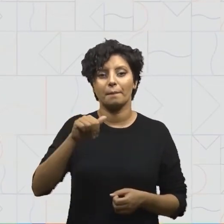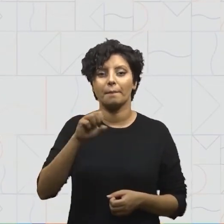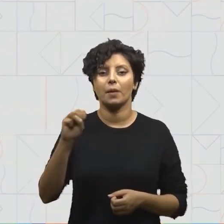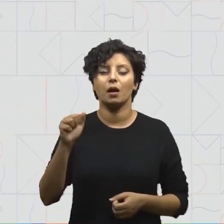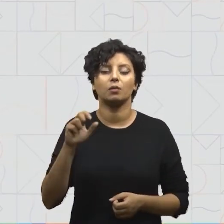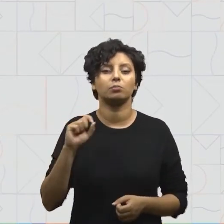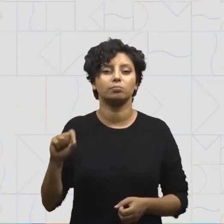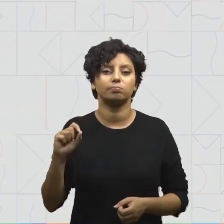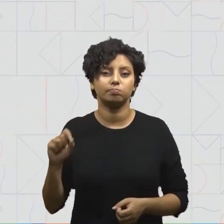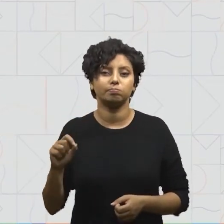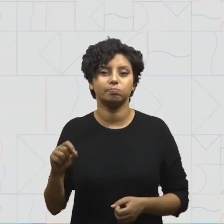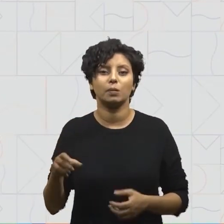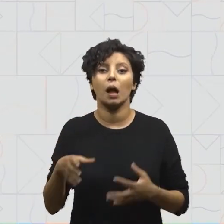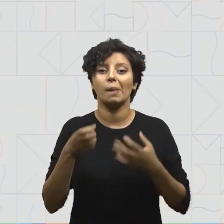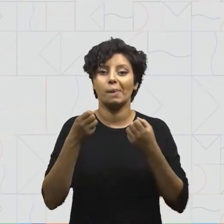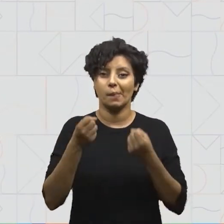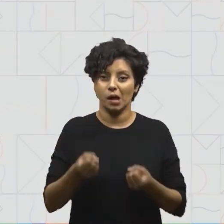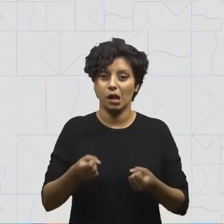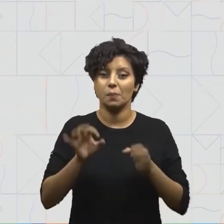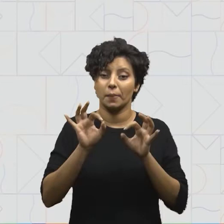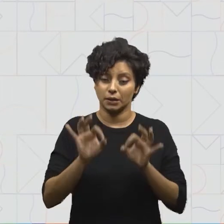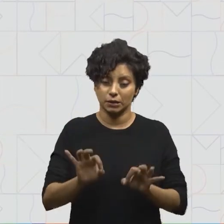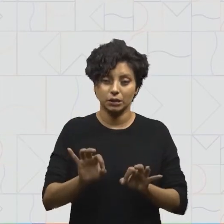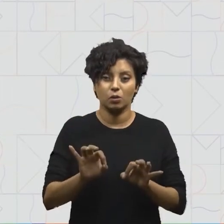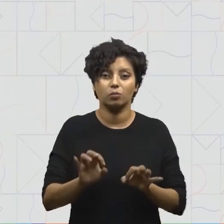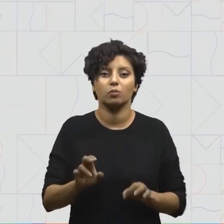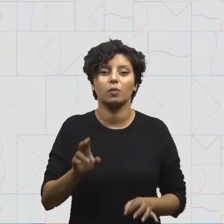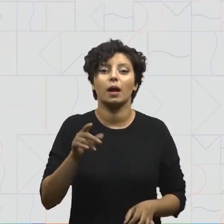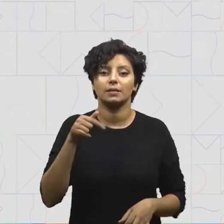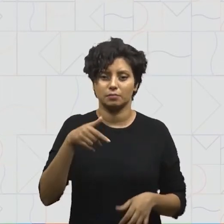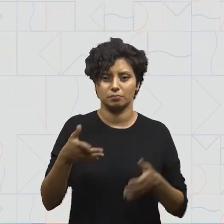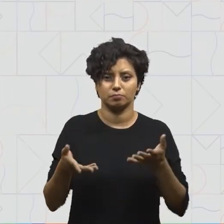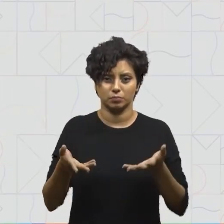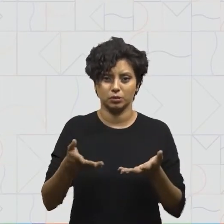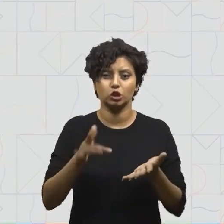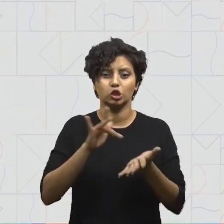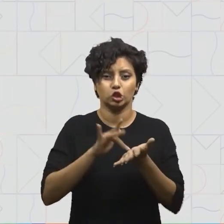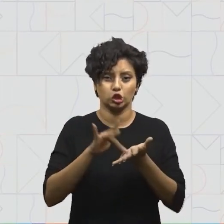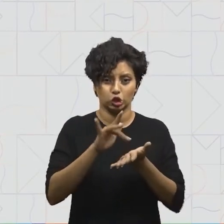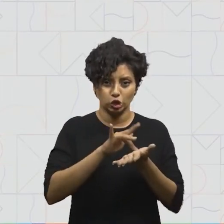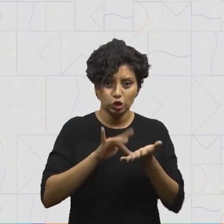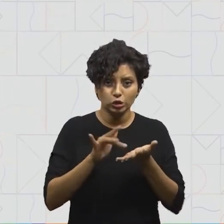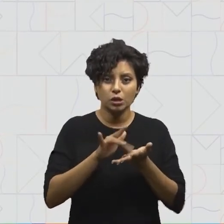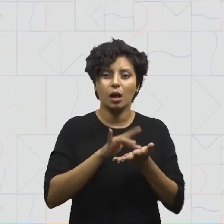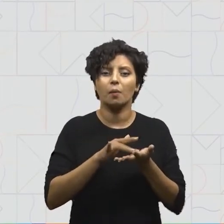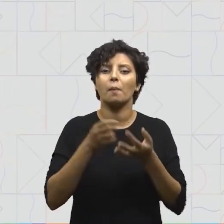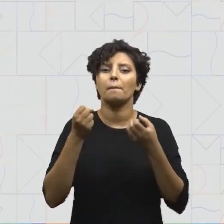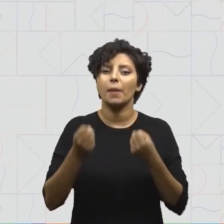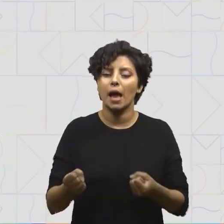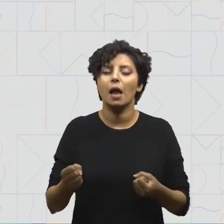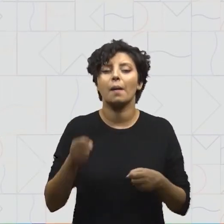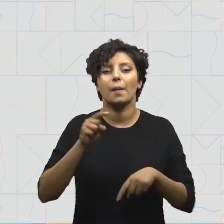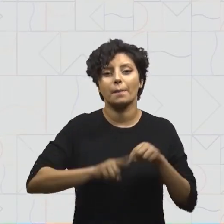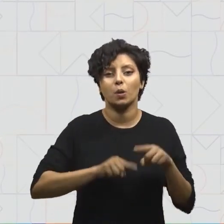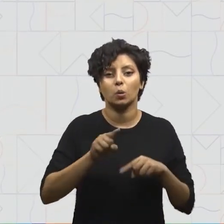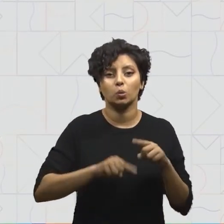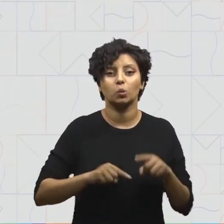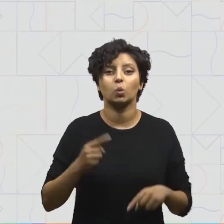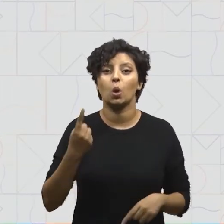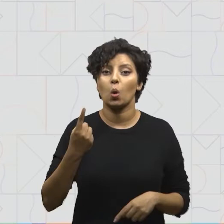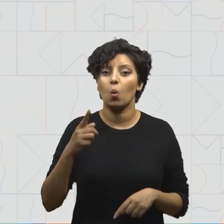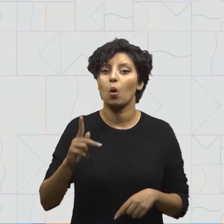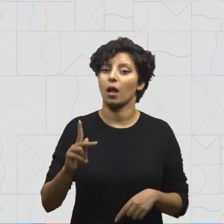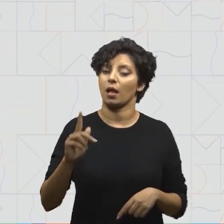utilizado, que é a balança. Eu trouxe essa balança digital. Ela pesa produtos de até